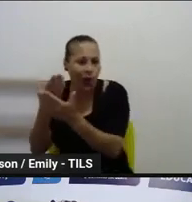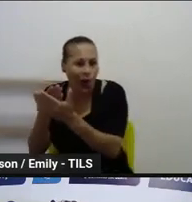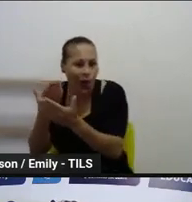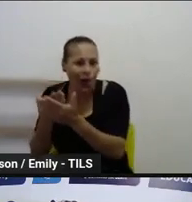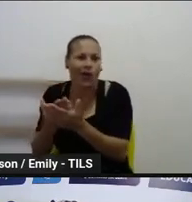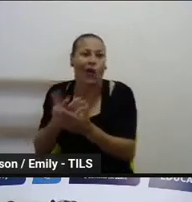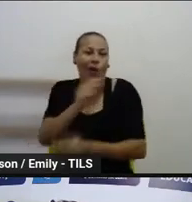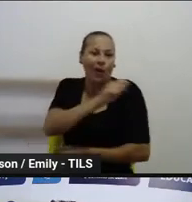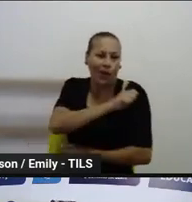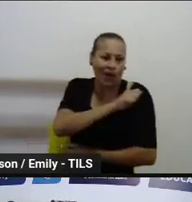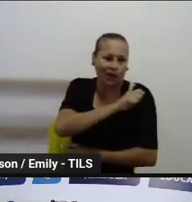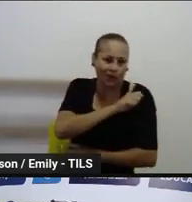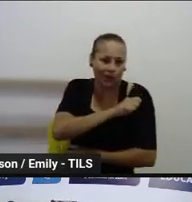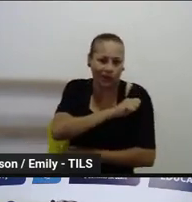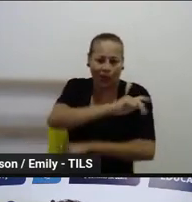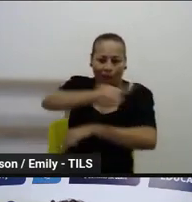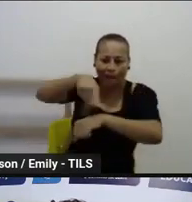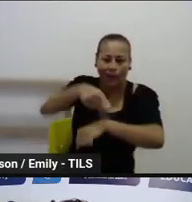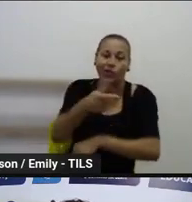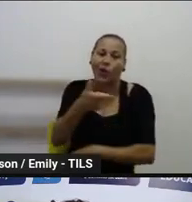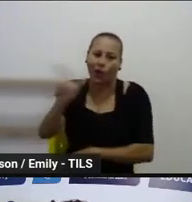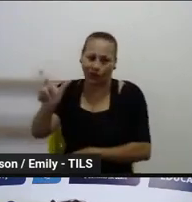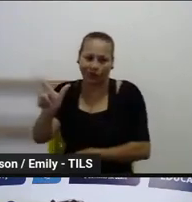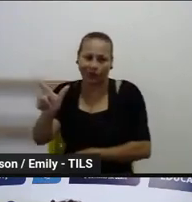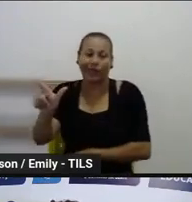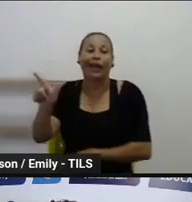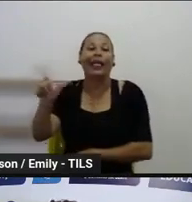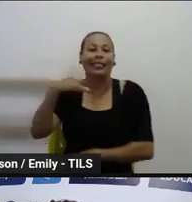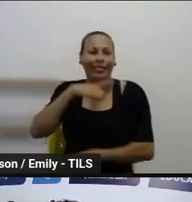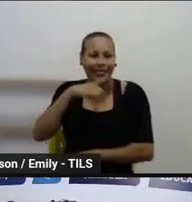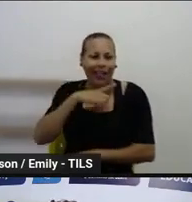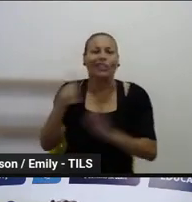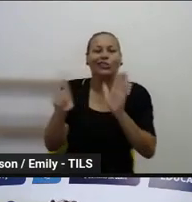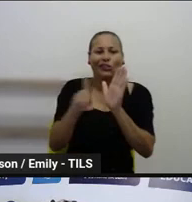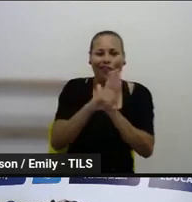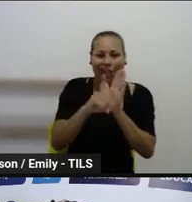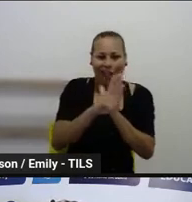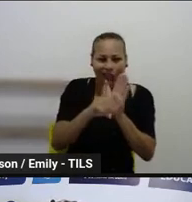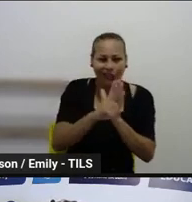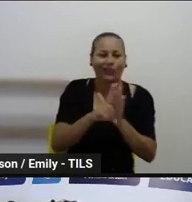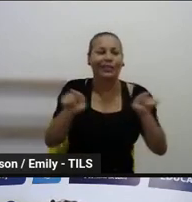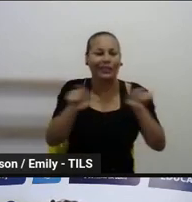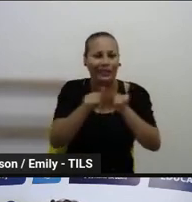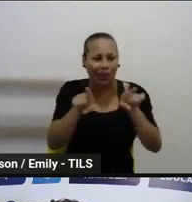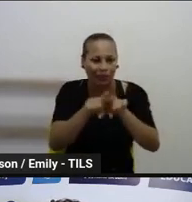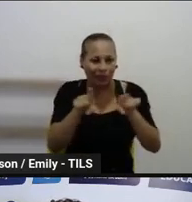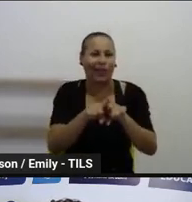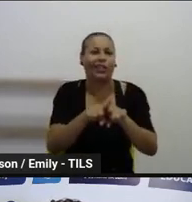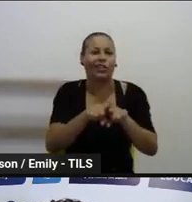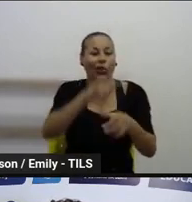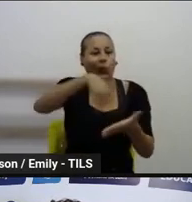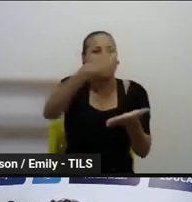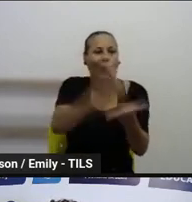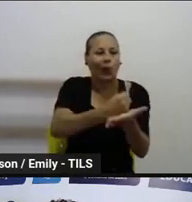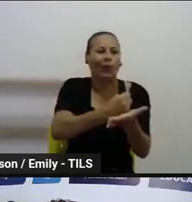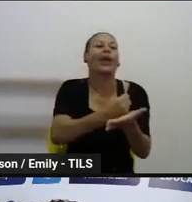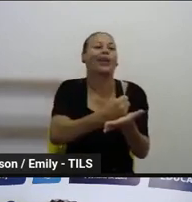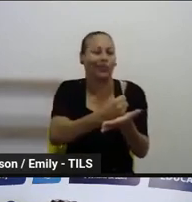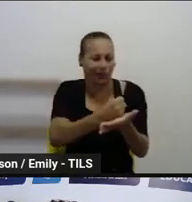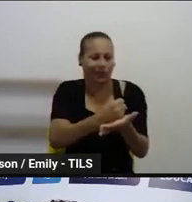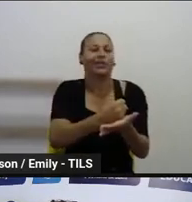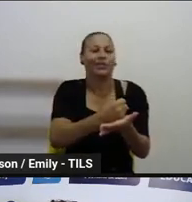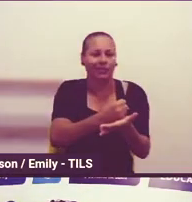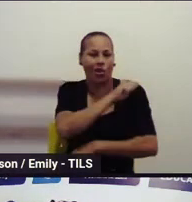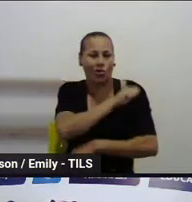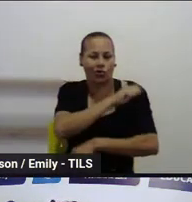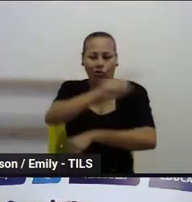Então, nesse sentido, também, os gestores eles têm utilizado esse ressaldo jurídico da Secretaria